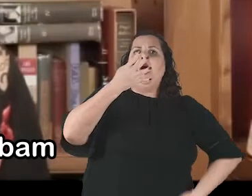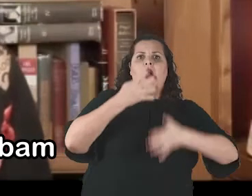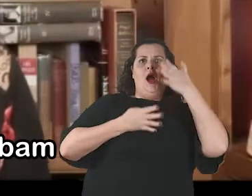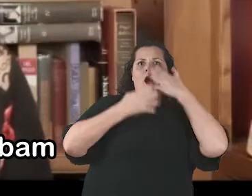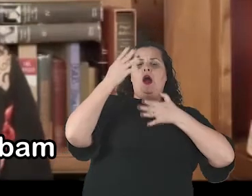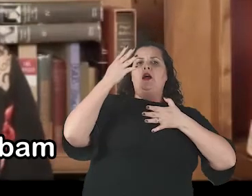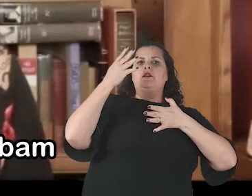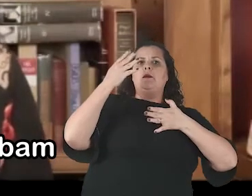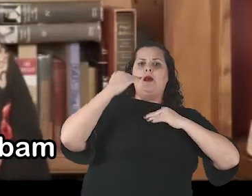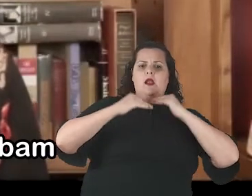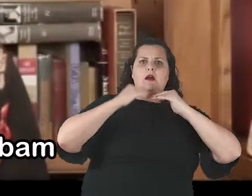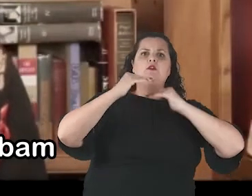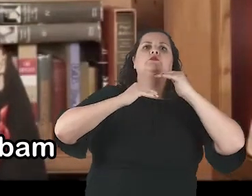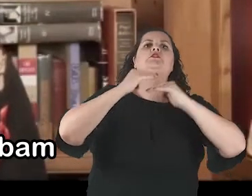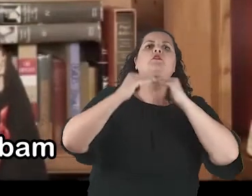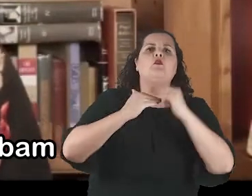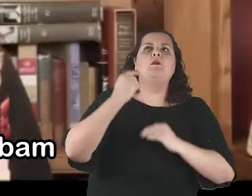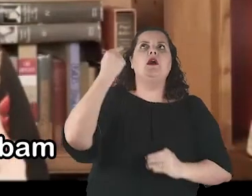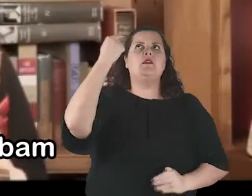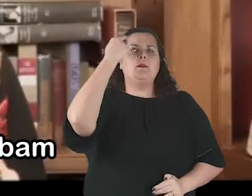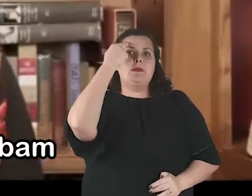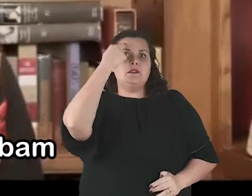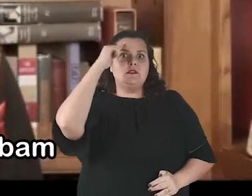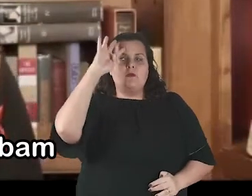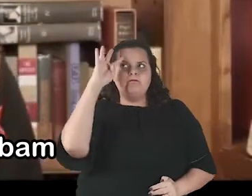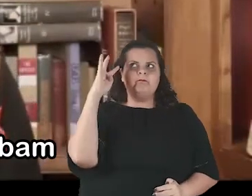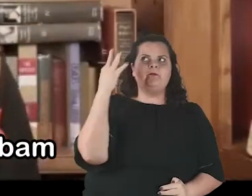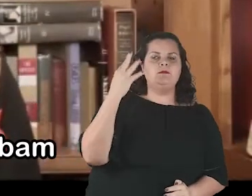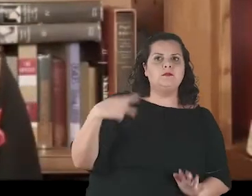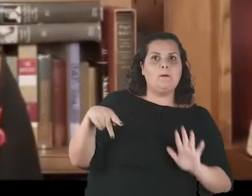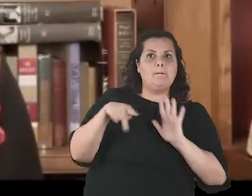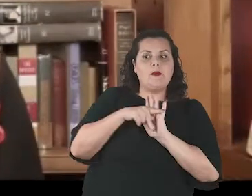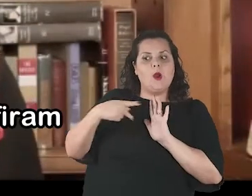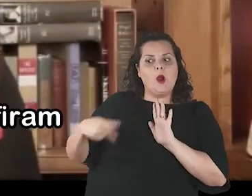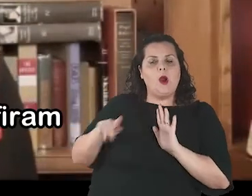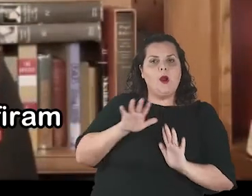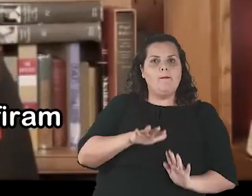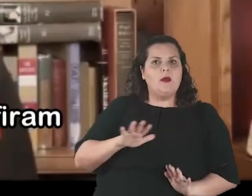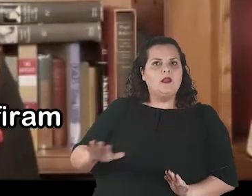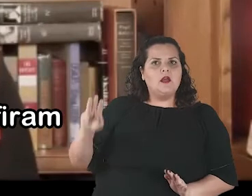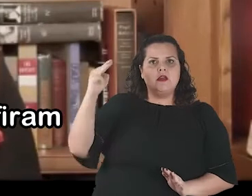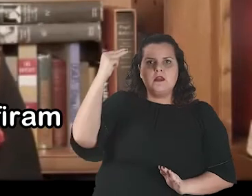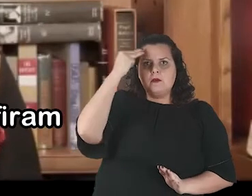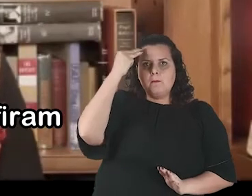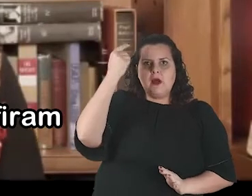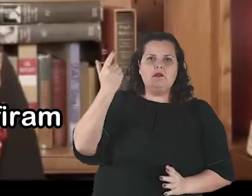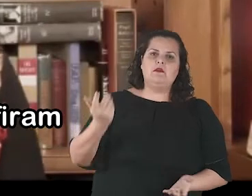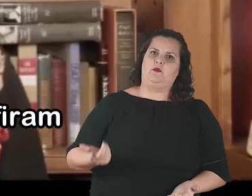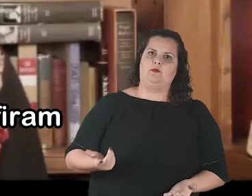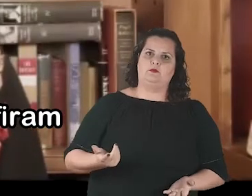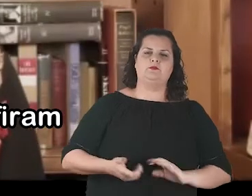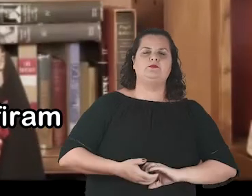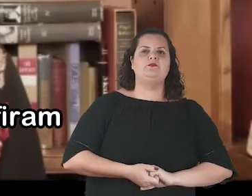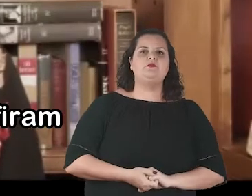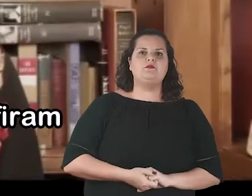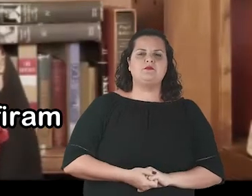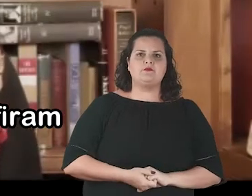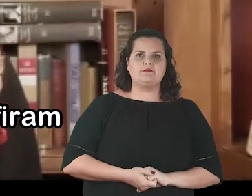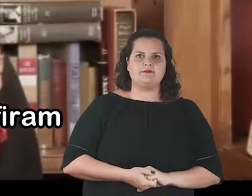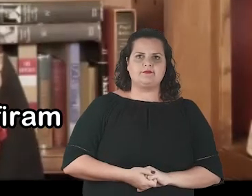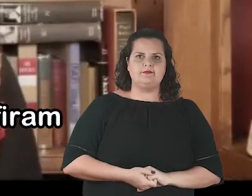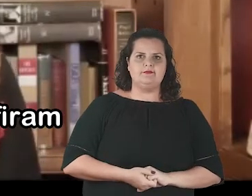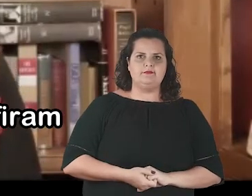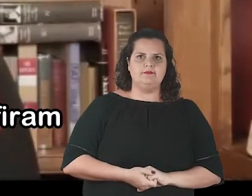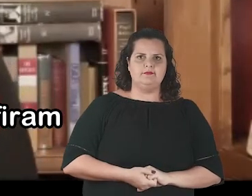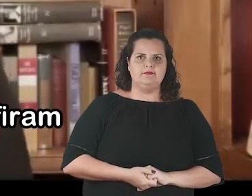identifiquem, definam e proíbam práticas que manipulem ou interfiram no direito das